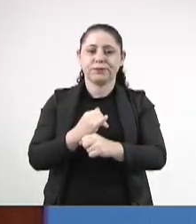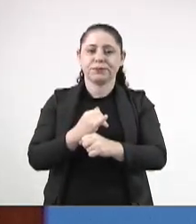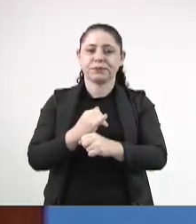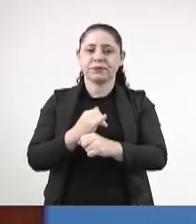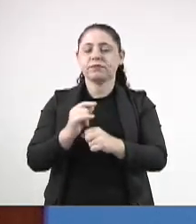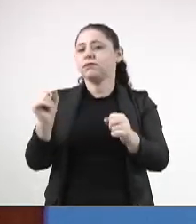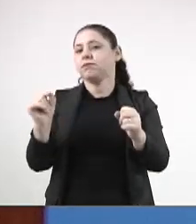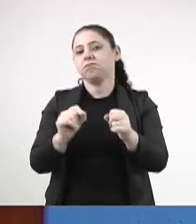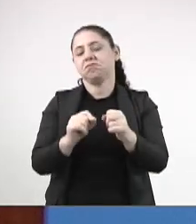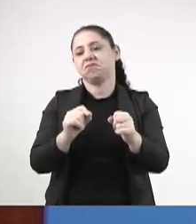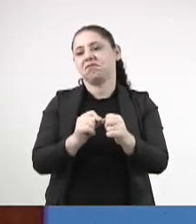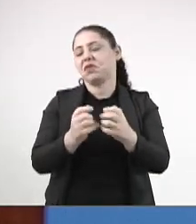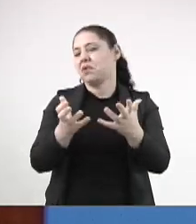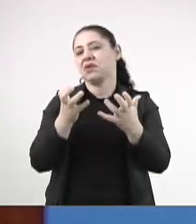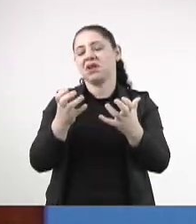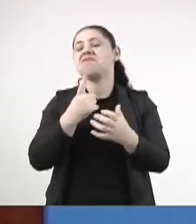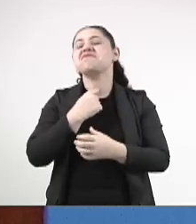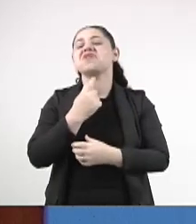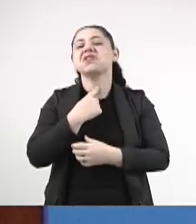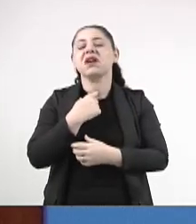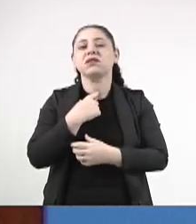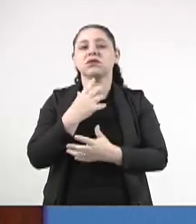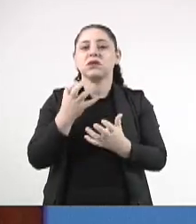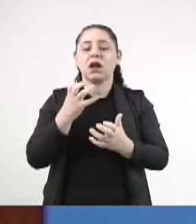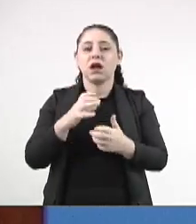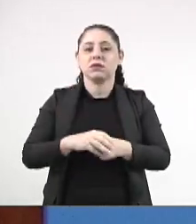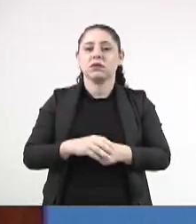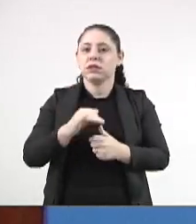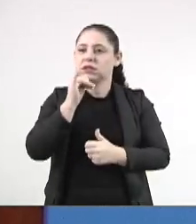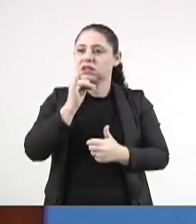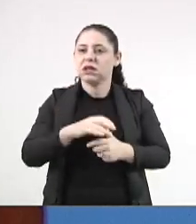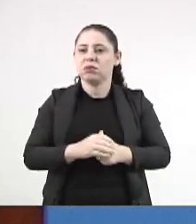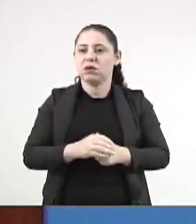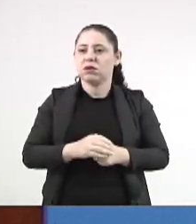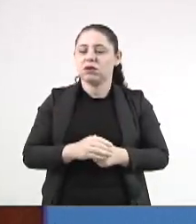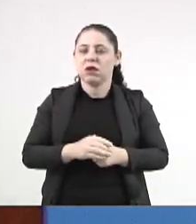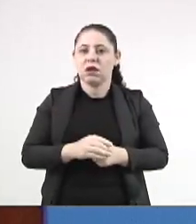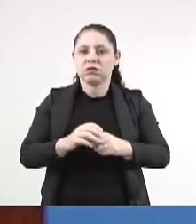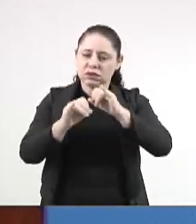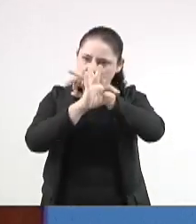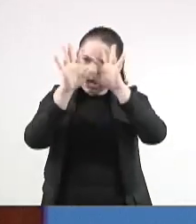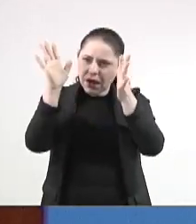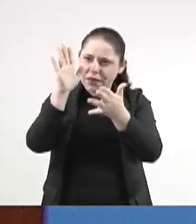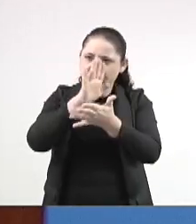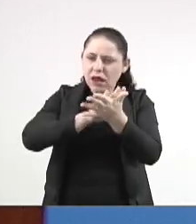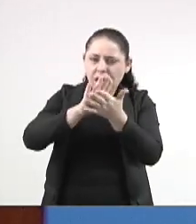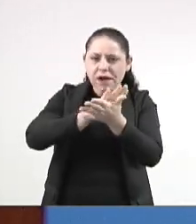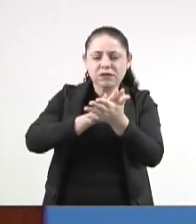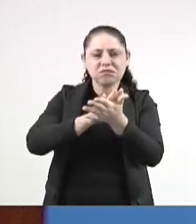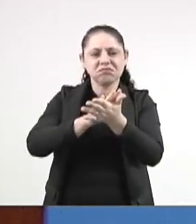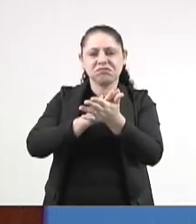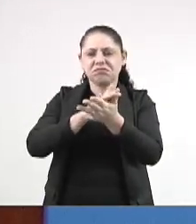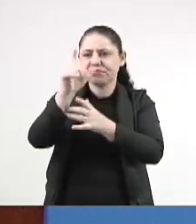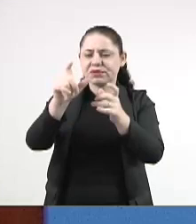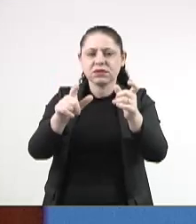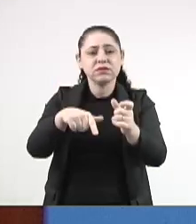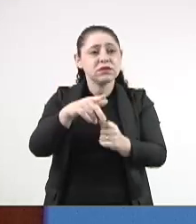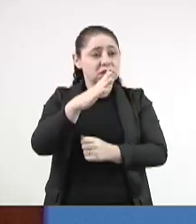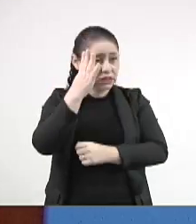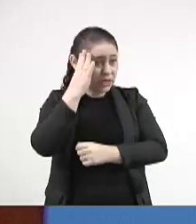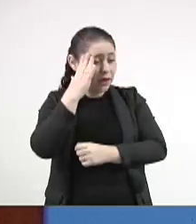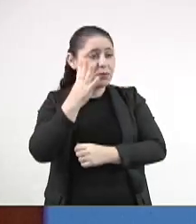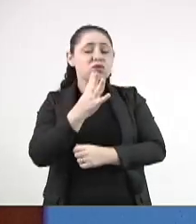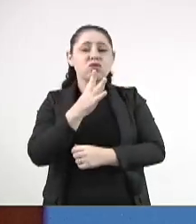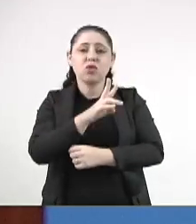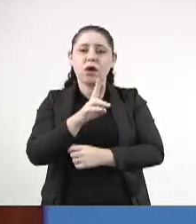fazem o que bem entendem, não prestam conta para ninguém, para ninguém. Alguém sabe, não sabe nenhum nome